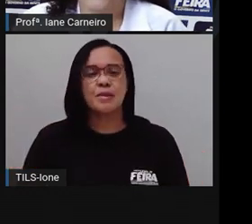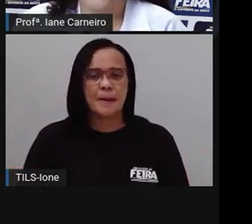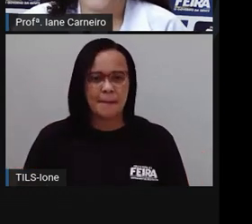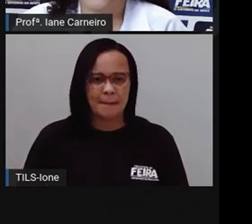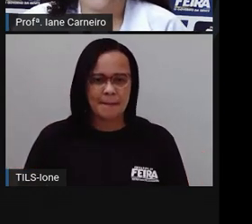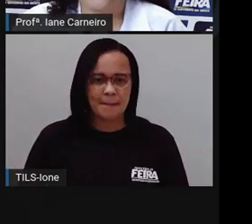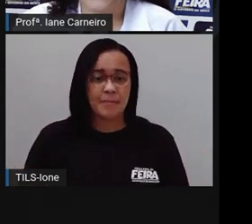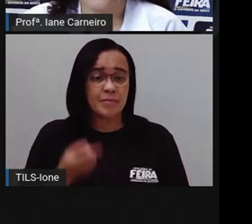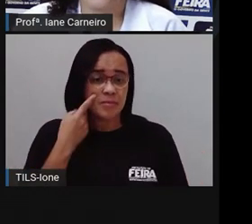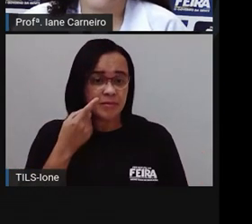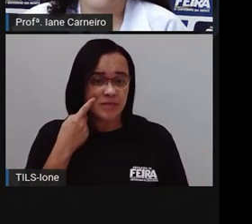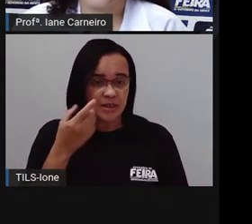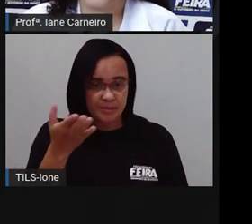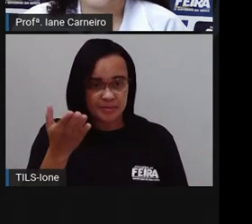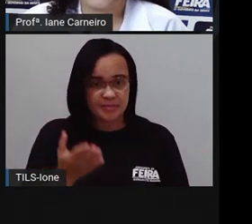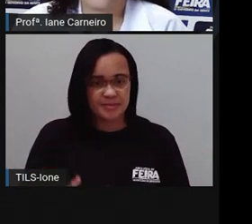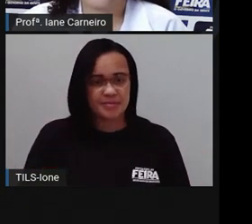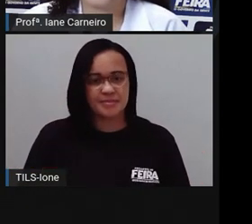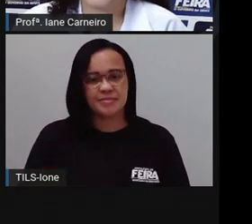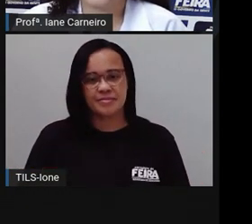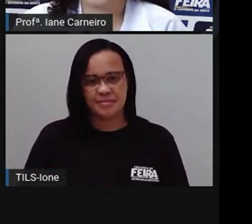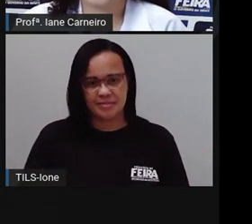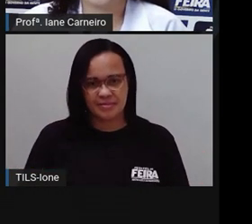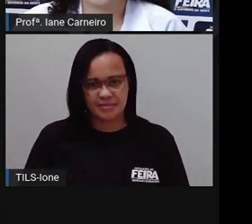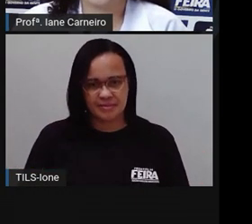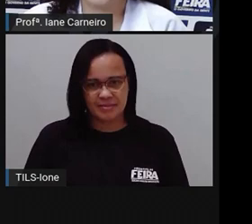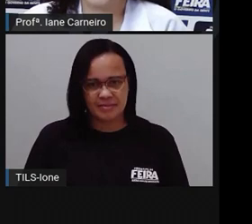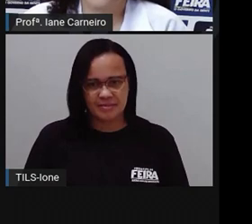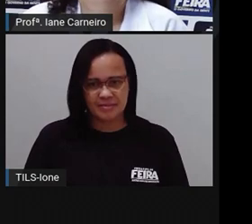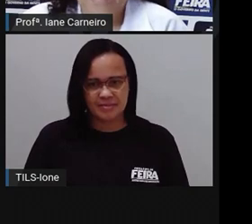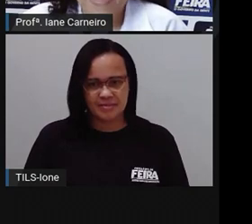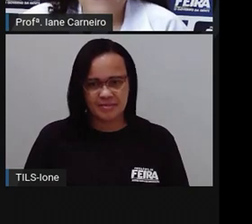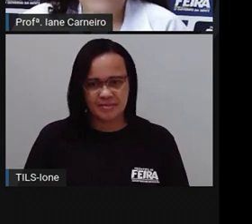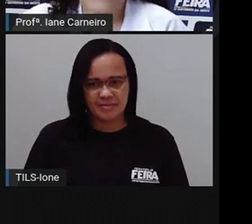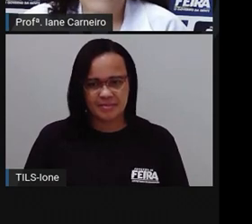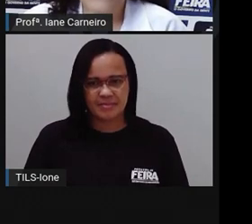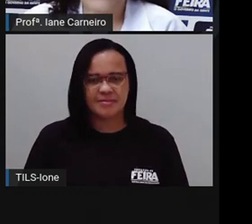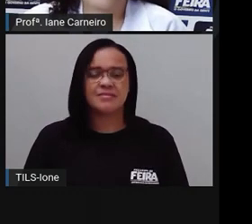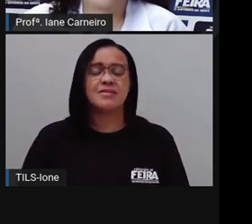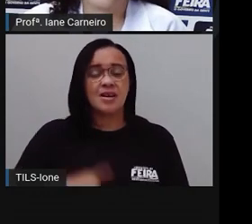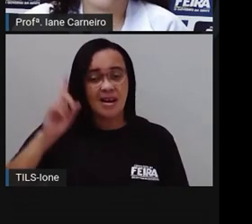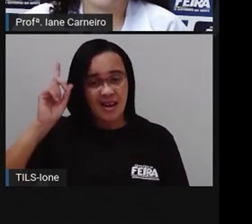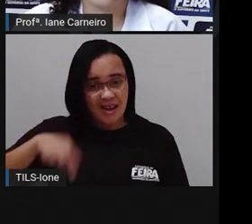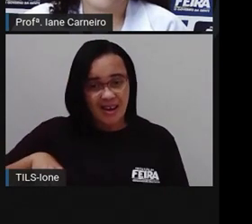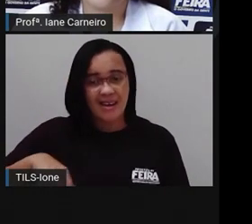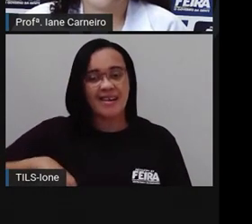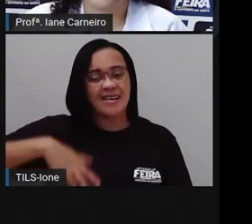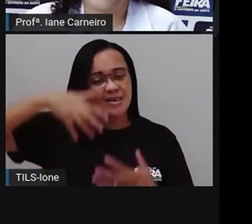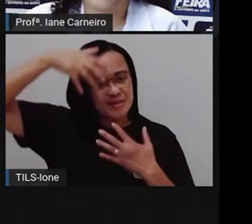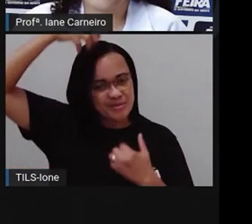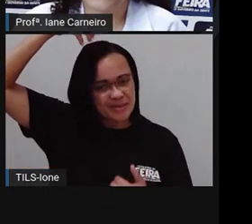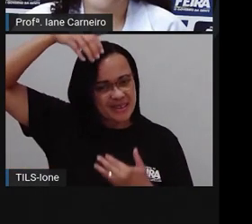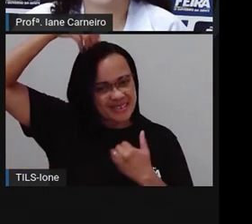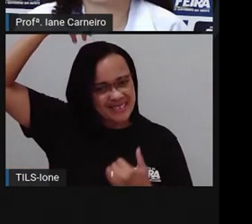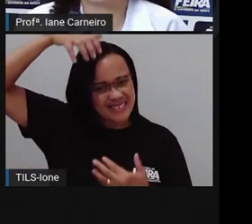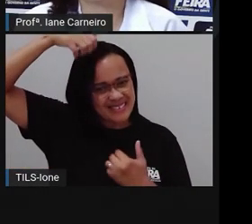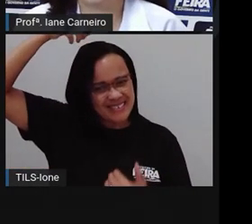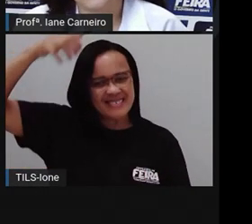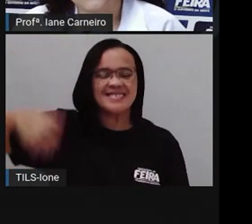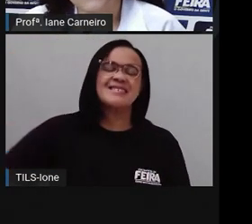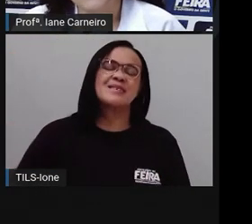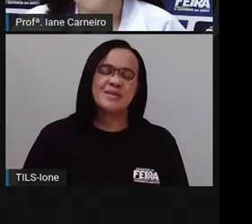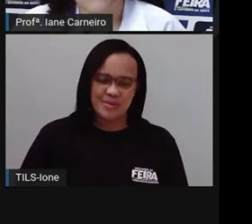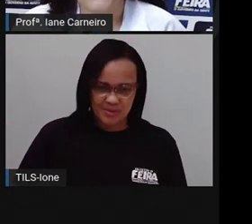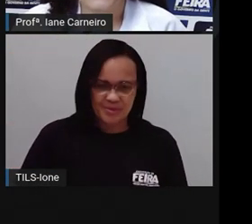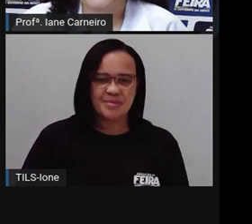Vamos ver qual é? É qual deles o? Macaco. É o macaco, que é o